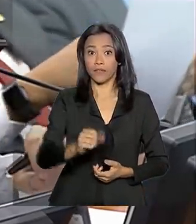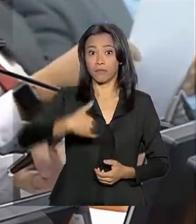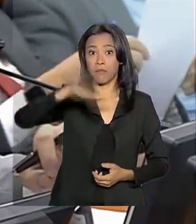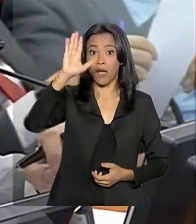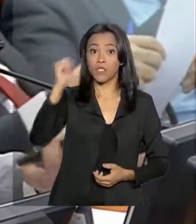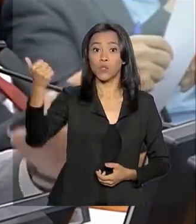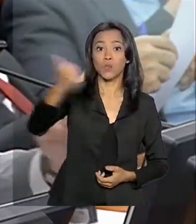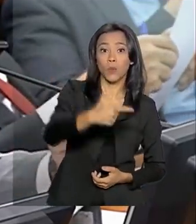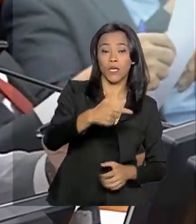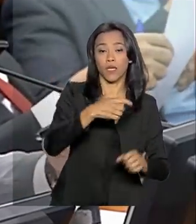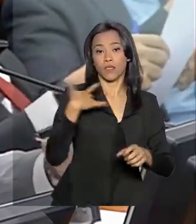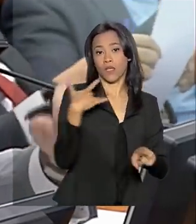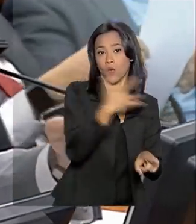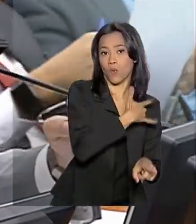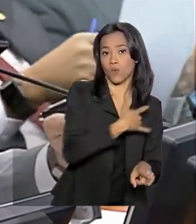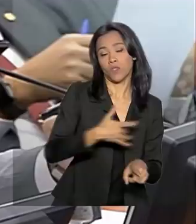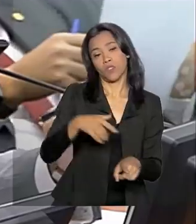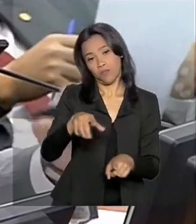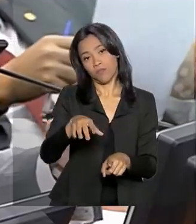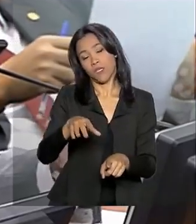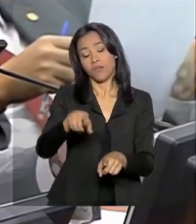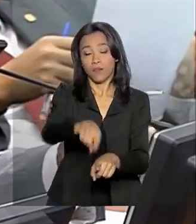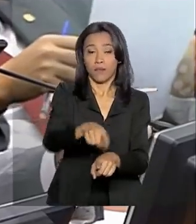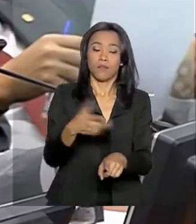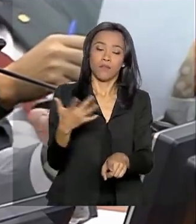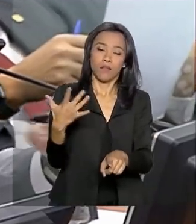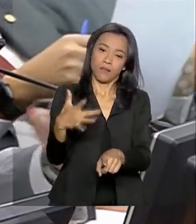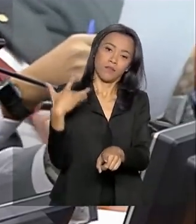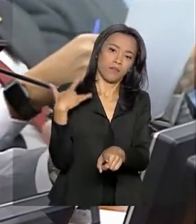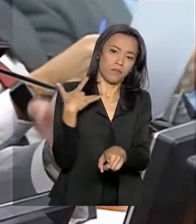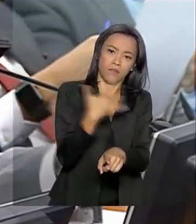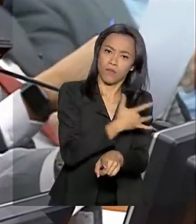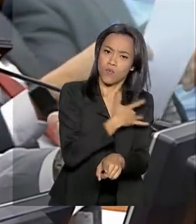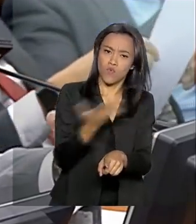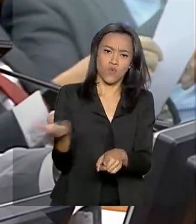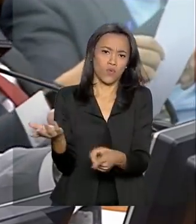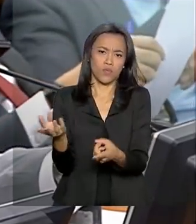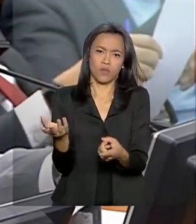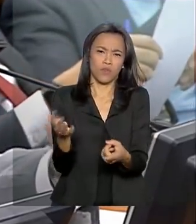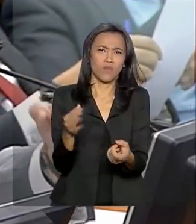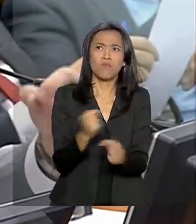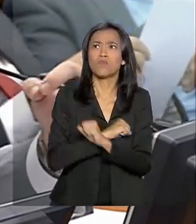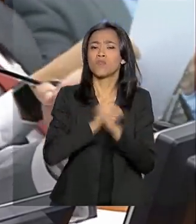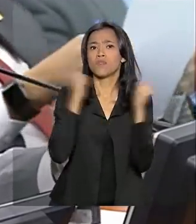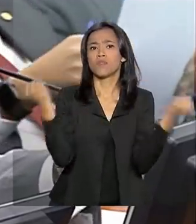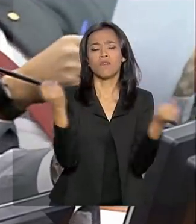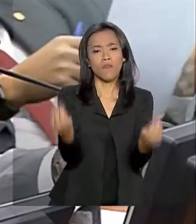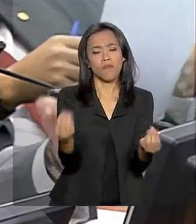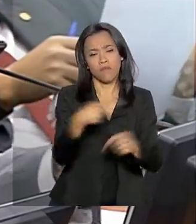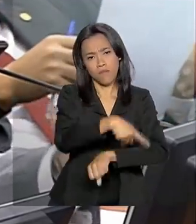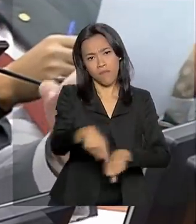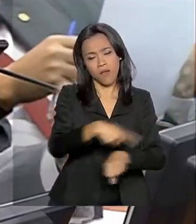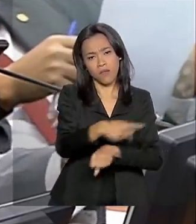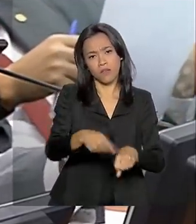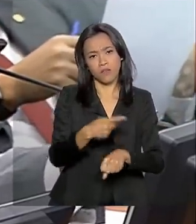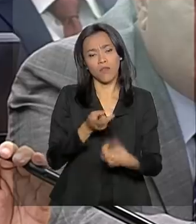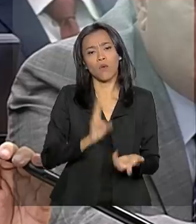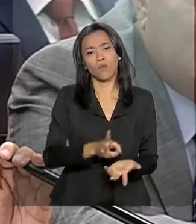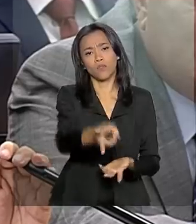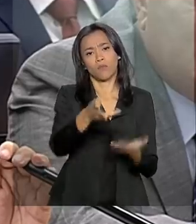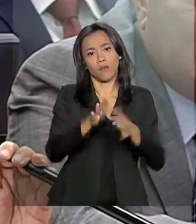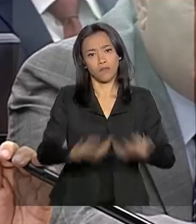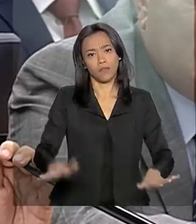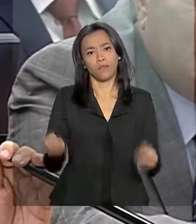educação. Com a saúde, talvez cinco ou seis vezes mais. Não é possível uma nação continuar dessa maneira.